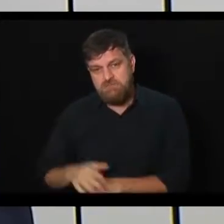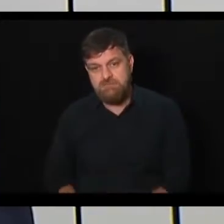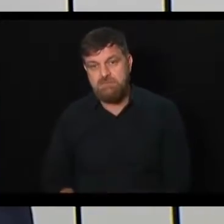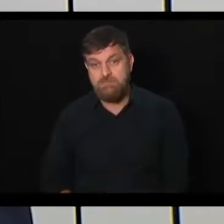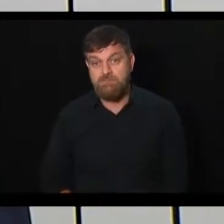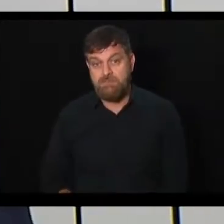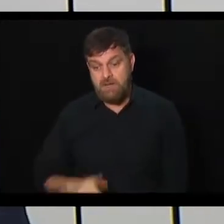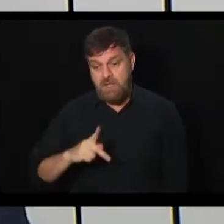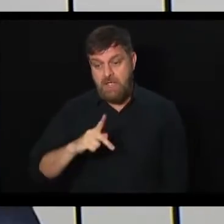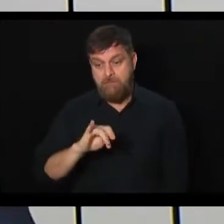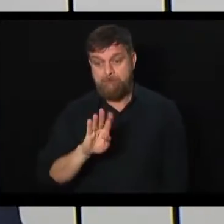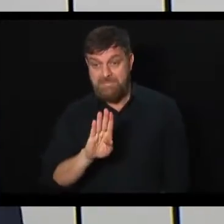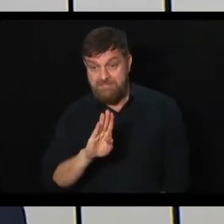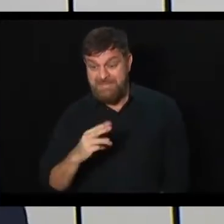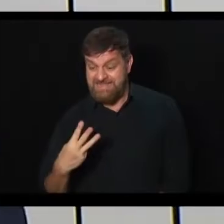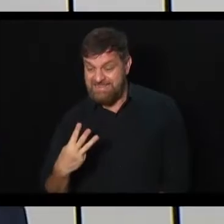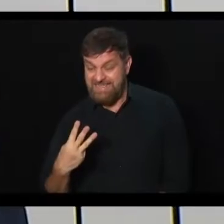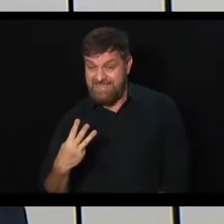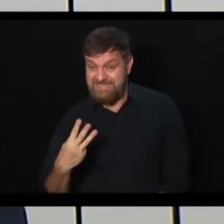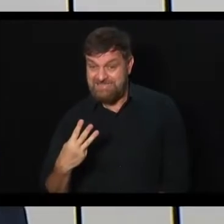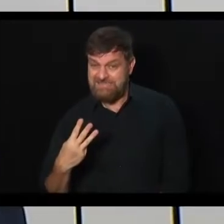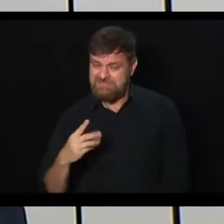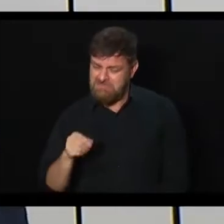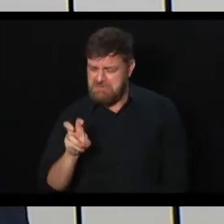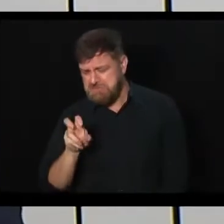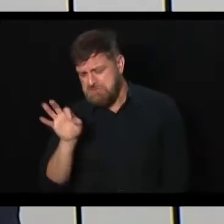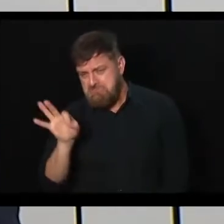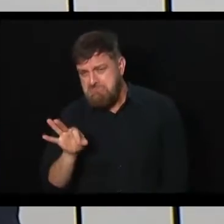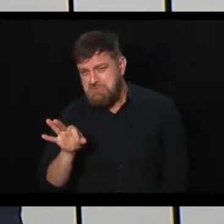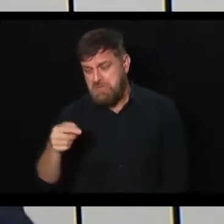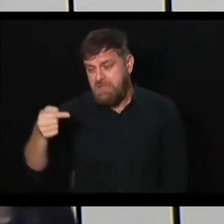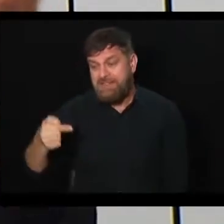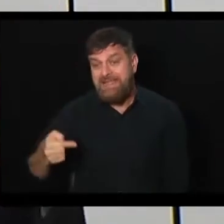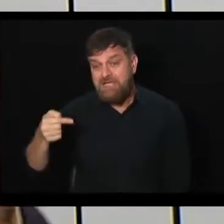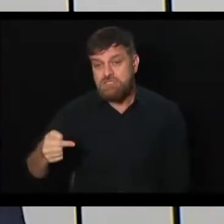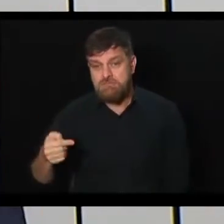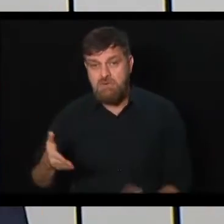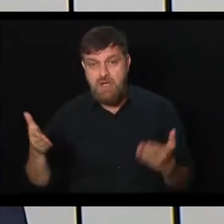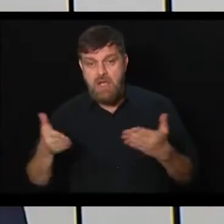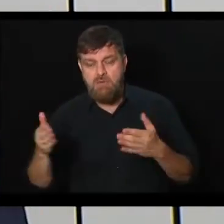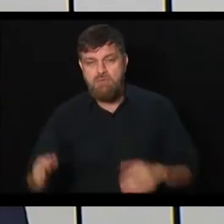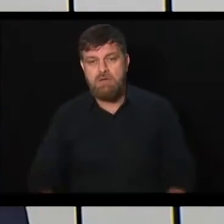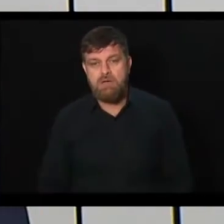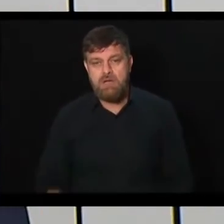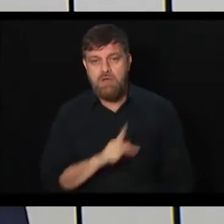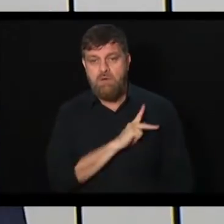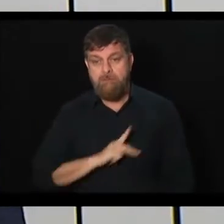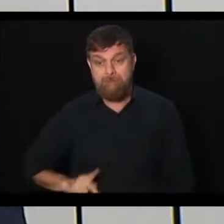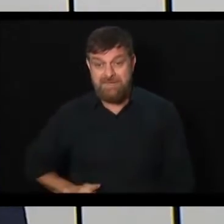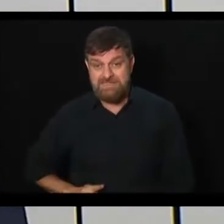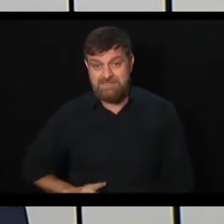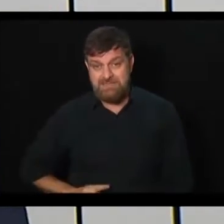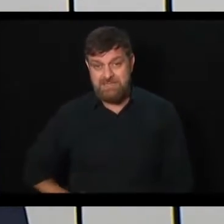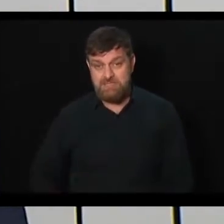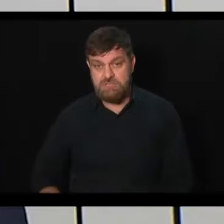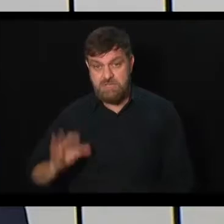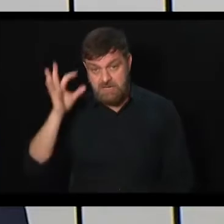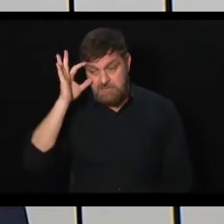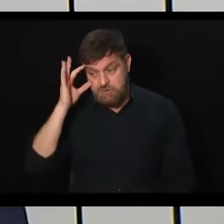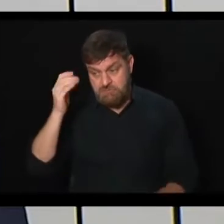de 3,5. Já no primeiro governo do presidente que substituiu a Dilma, já passou a equilibrar,